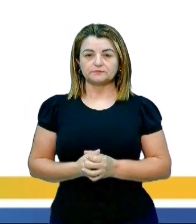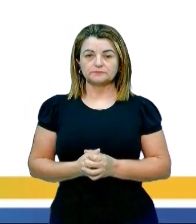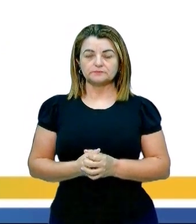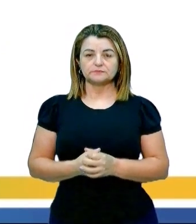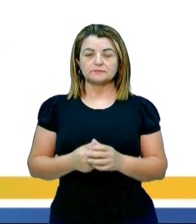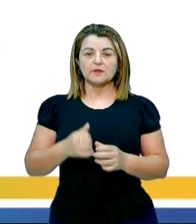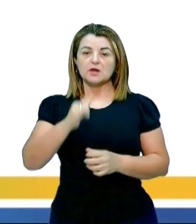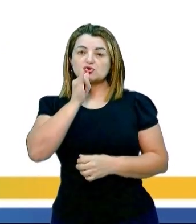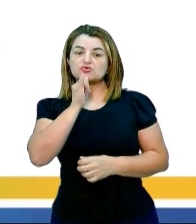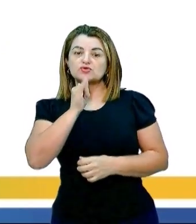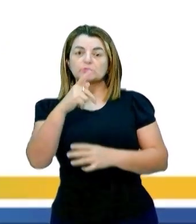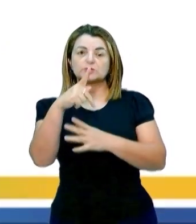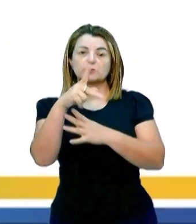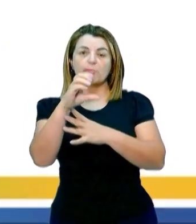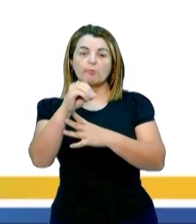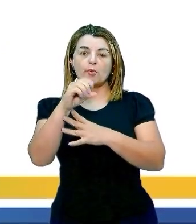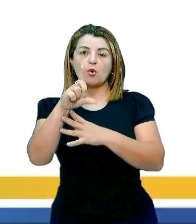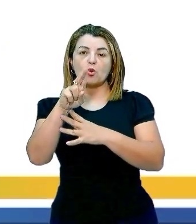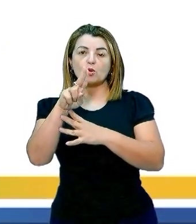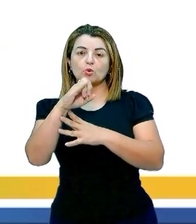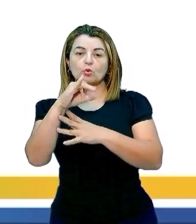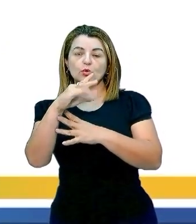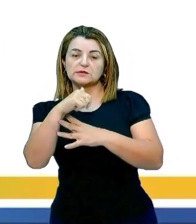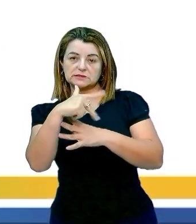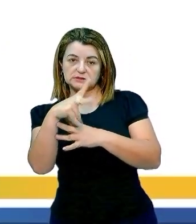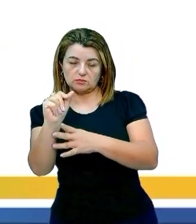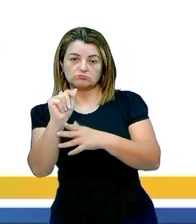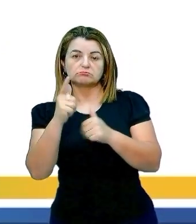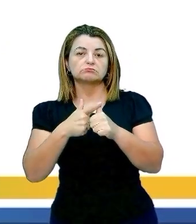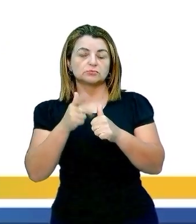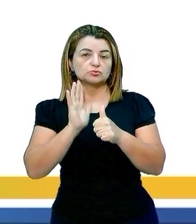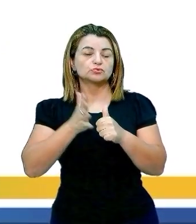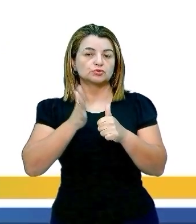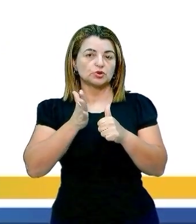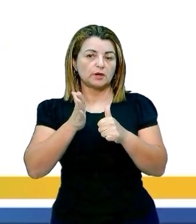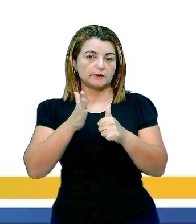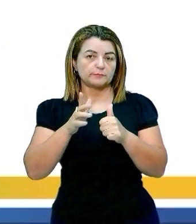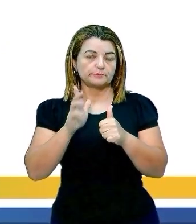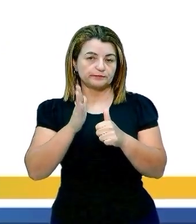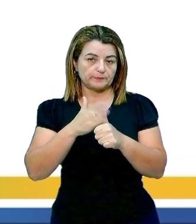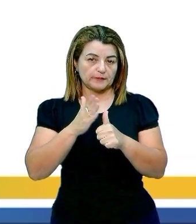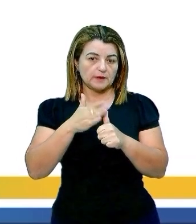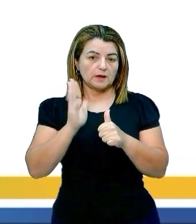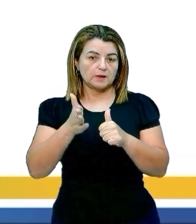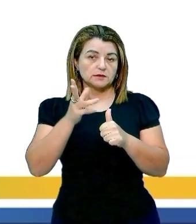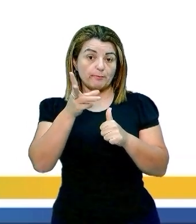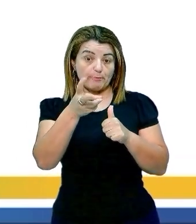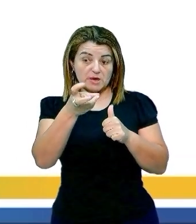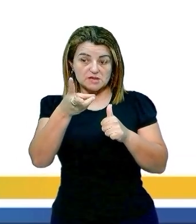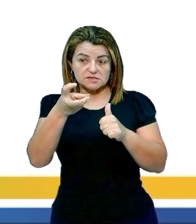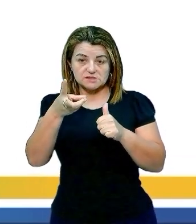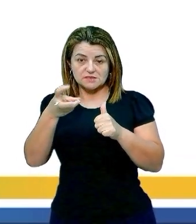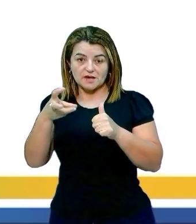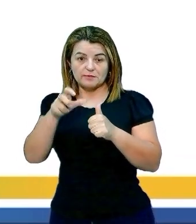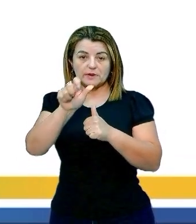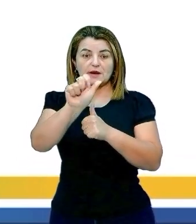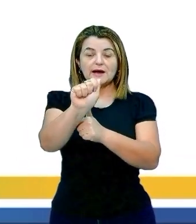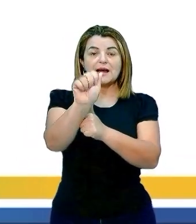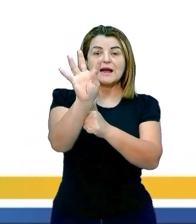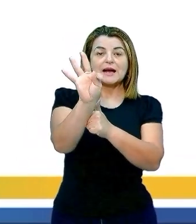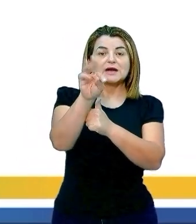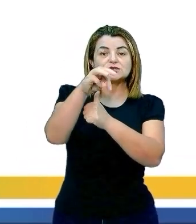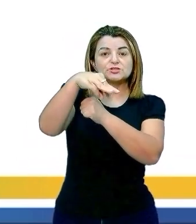Tipos de poluição. Primeiro nós já falamos. A que a gente mais percebe hoje é a poluição